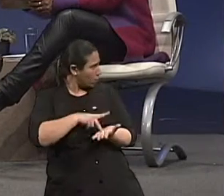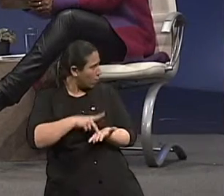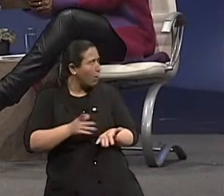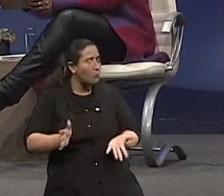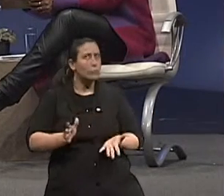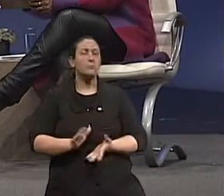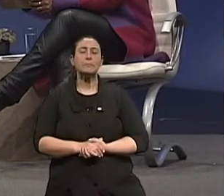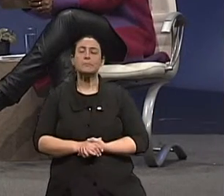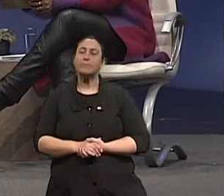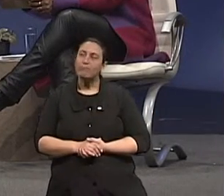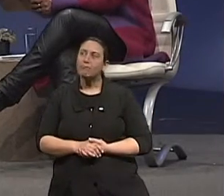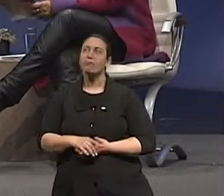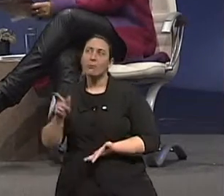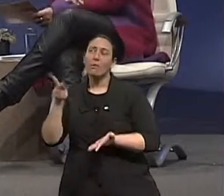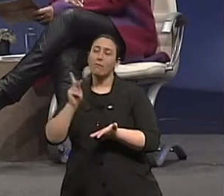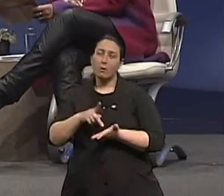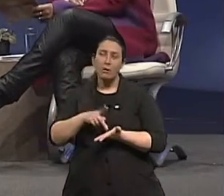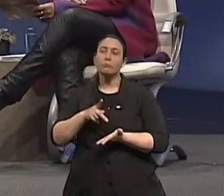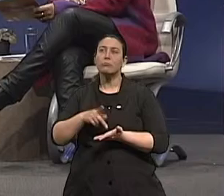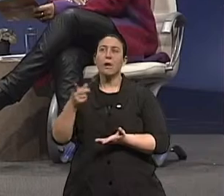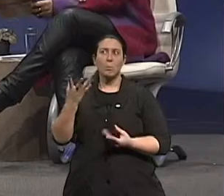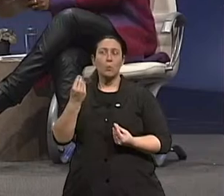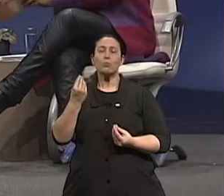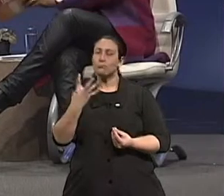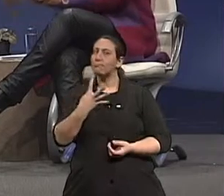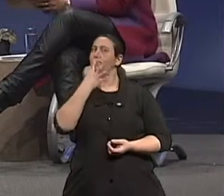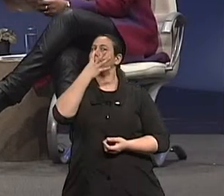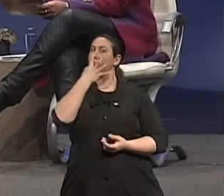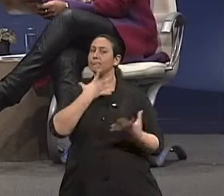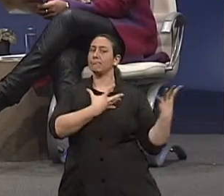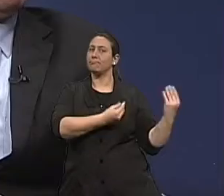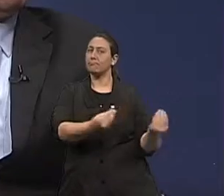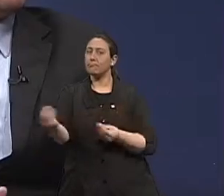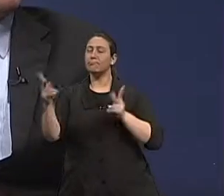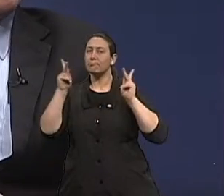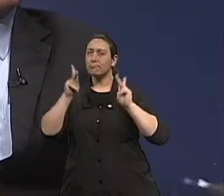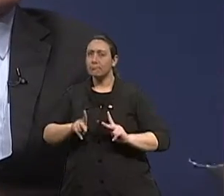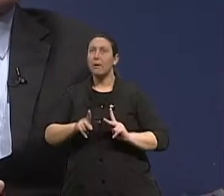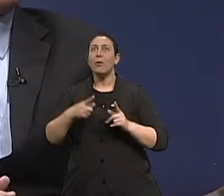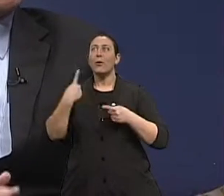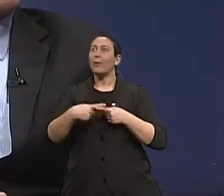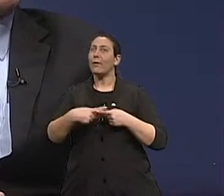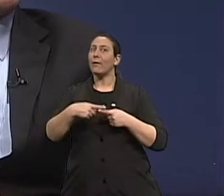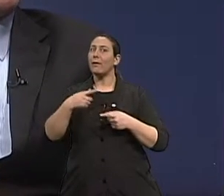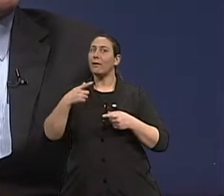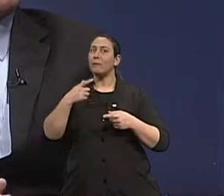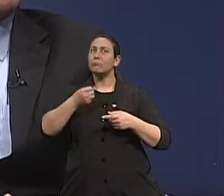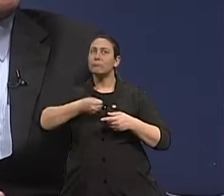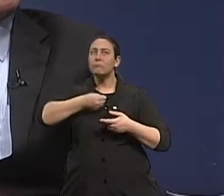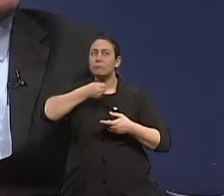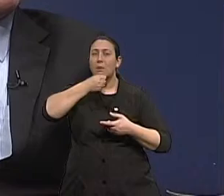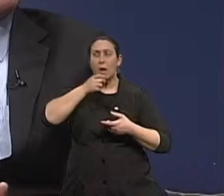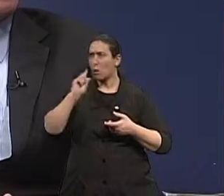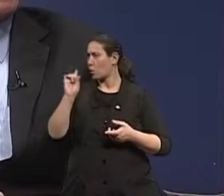É, eu acho que é surpreendente. acho que esse envelhecimento está ocorrendo, não só no Rio Grande do Sul, mas